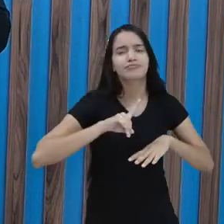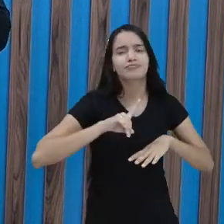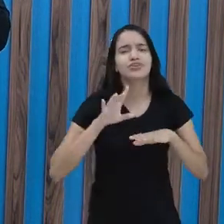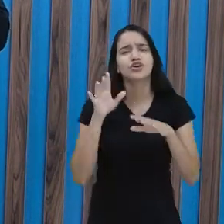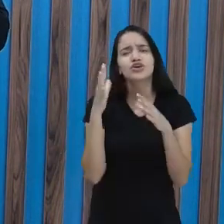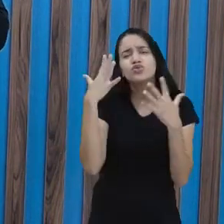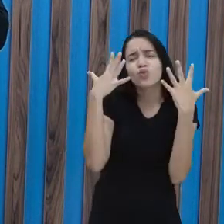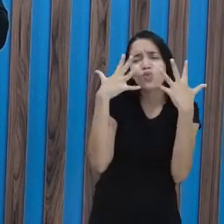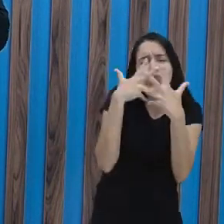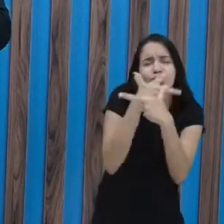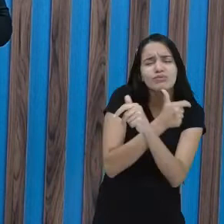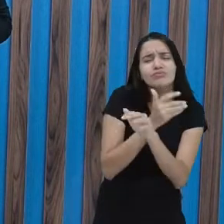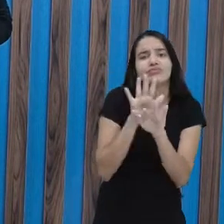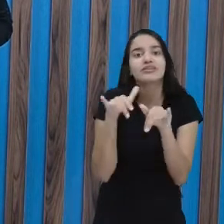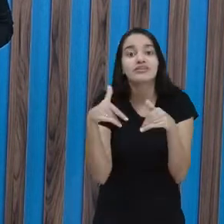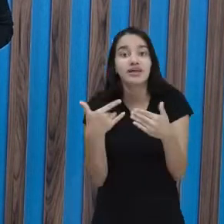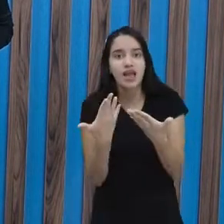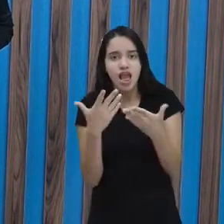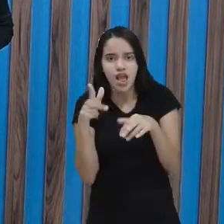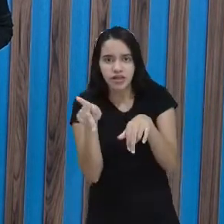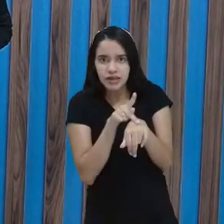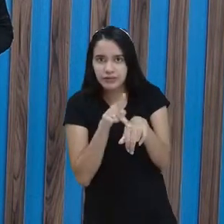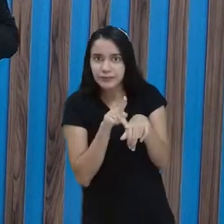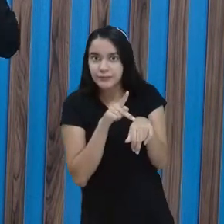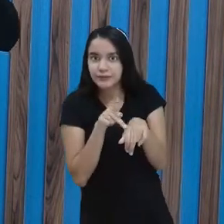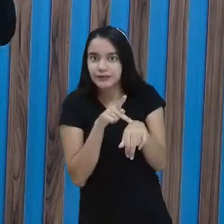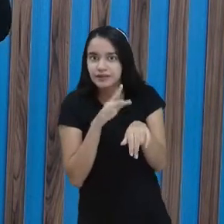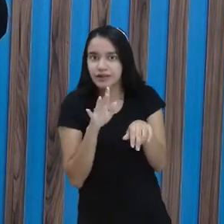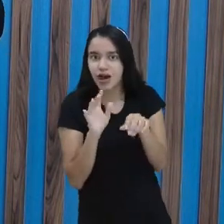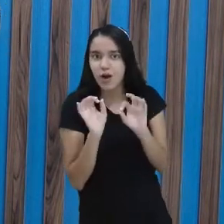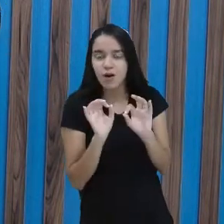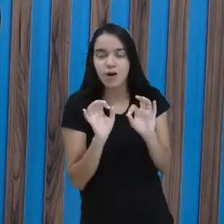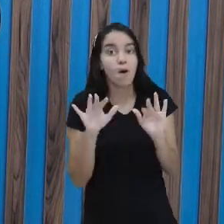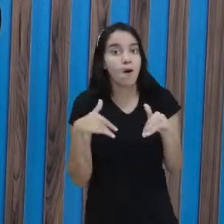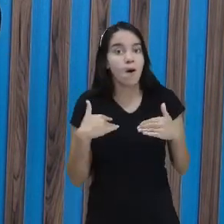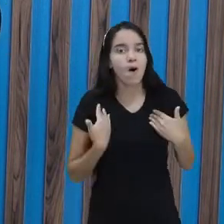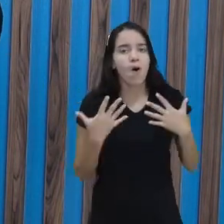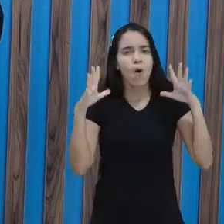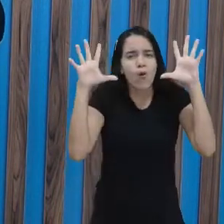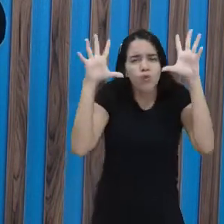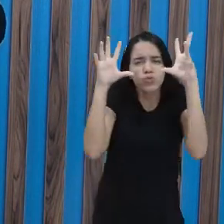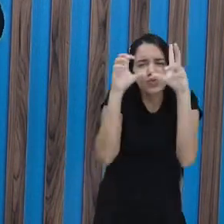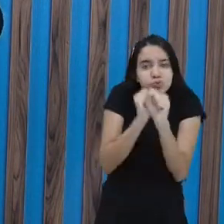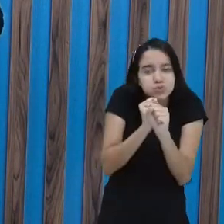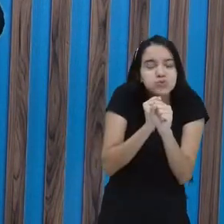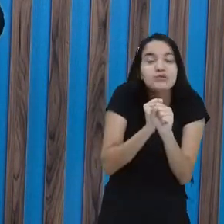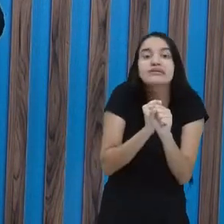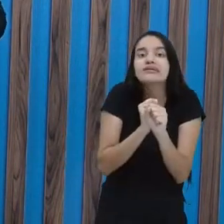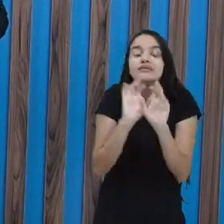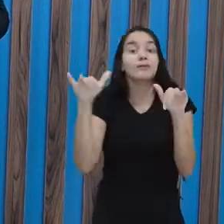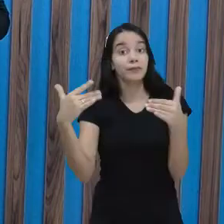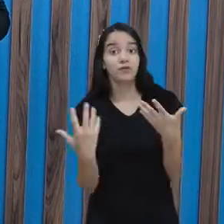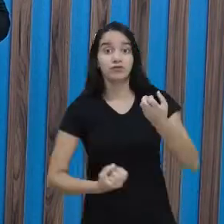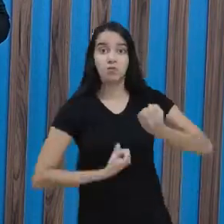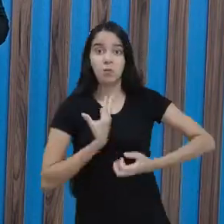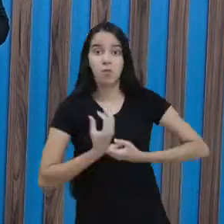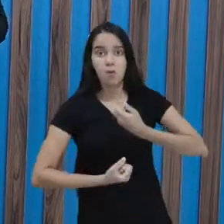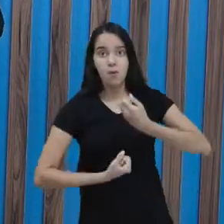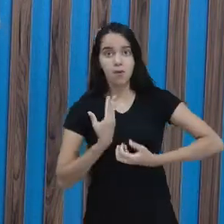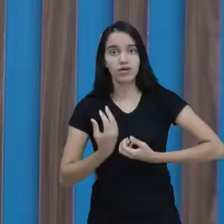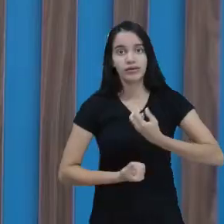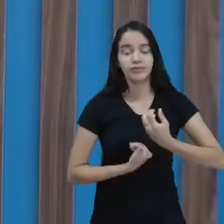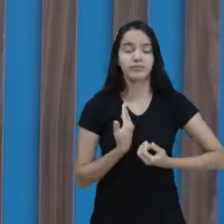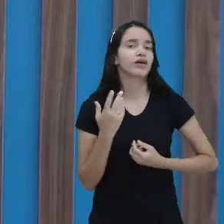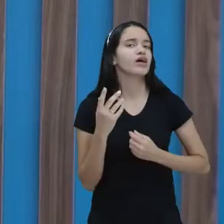tão bonitinhas. E as pretas, então. Oh, que escuridão. Esse poema... Vem nesses